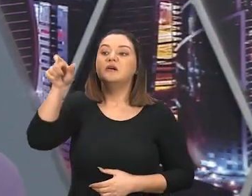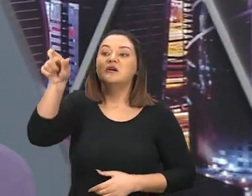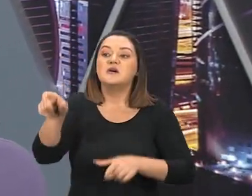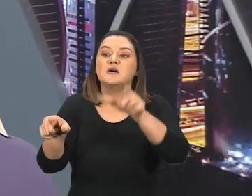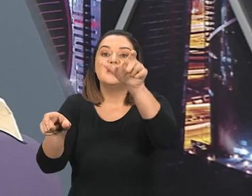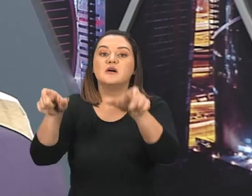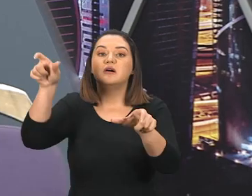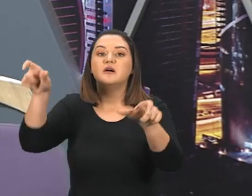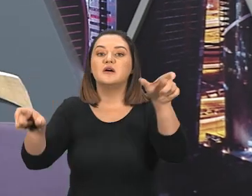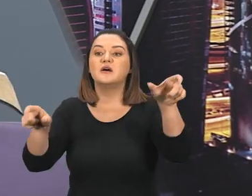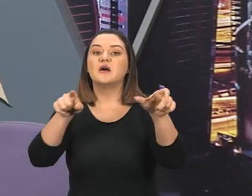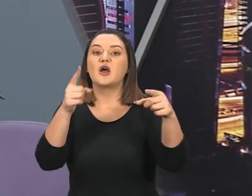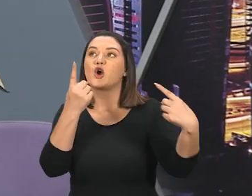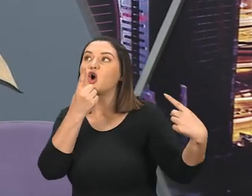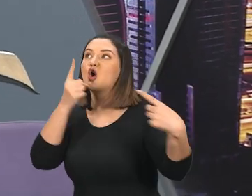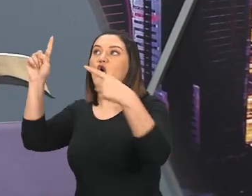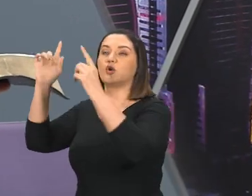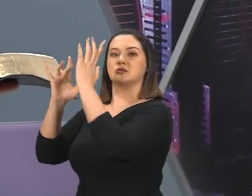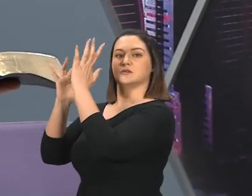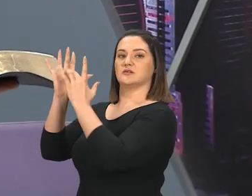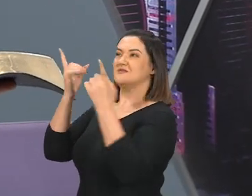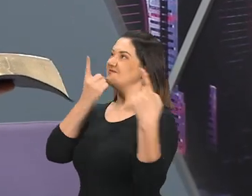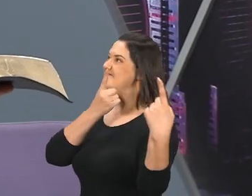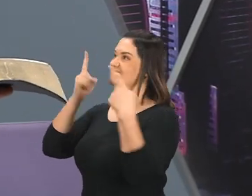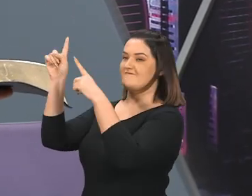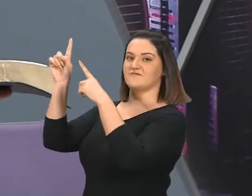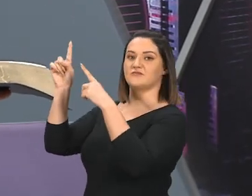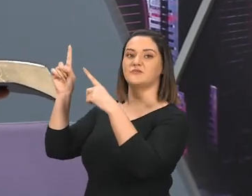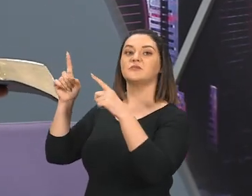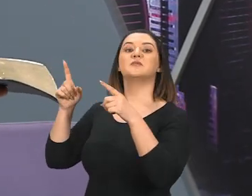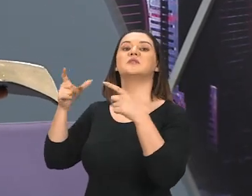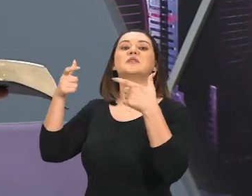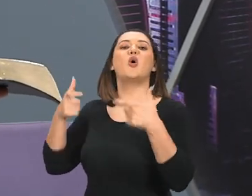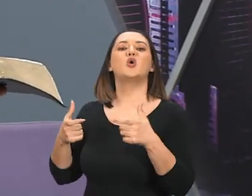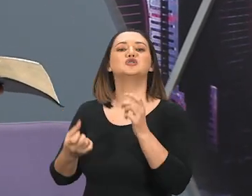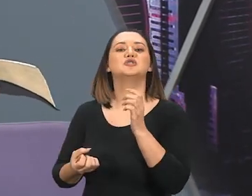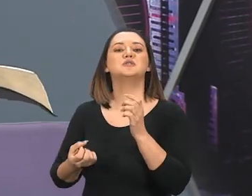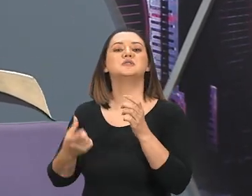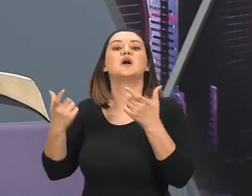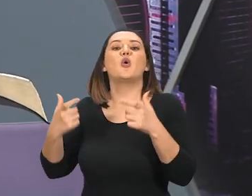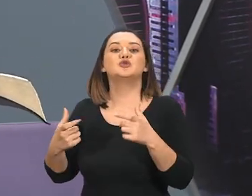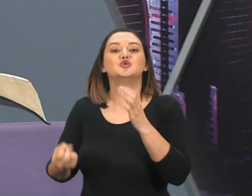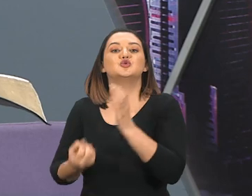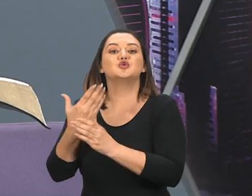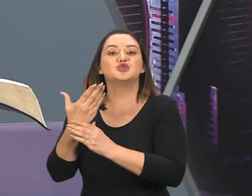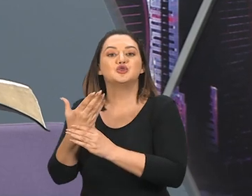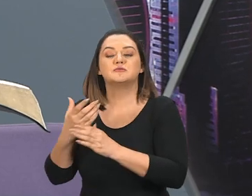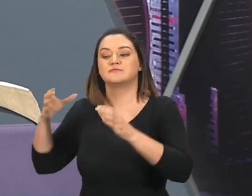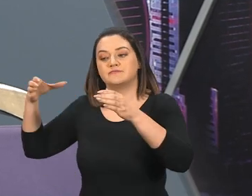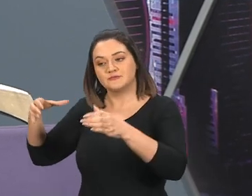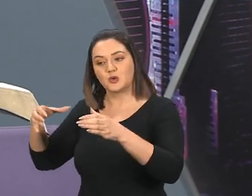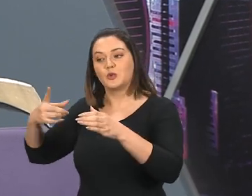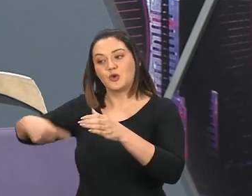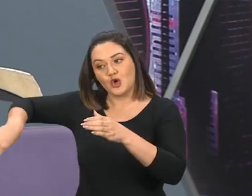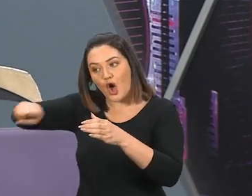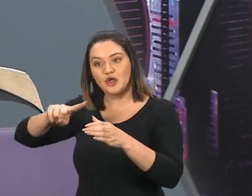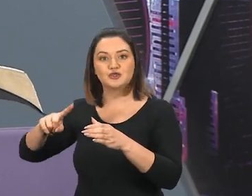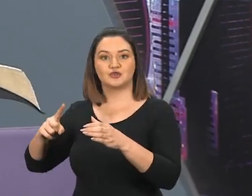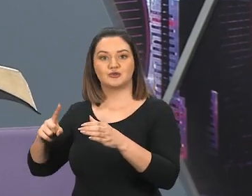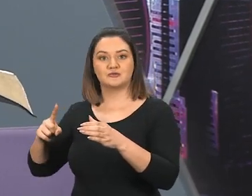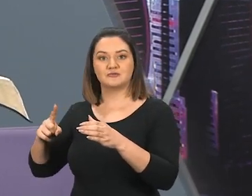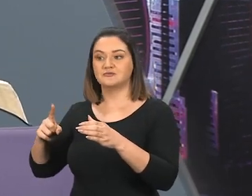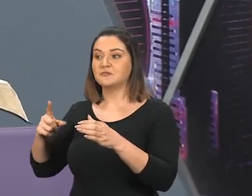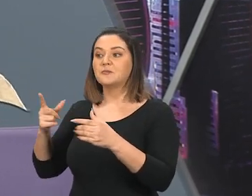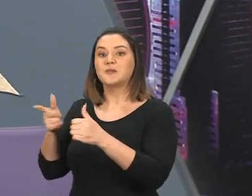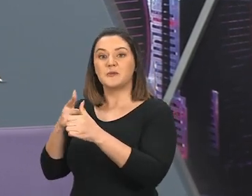os anticristos, Diz o verso 19, Os anticristos saíram do nosso meio. Entretanto,